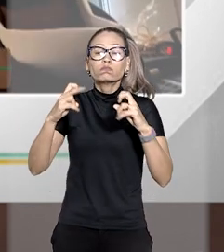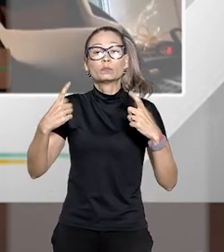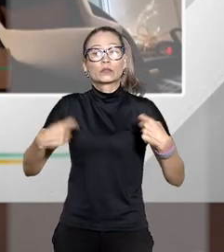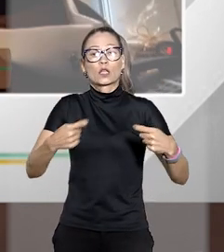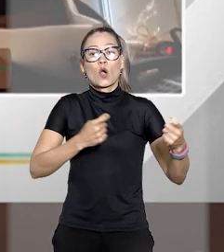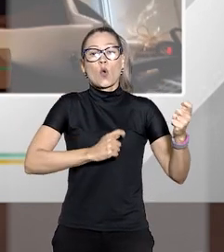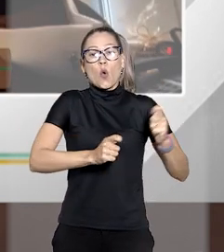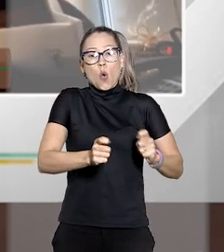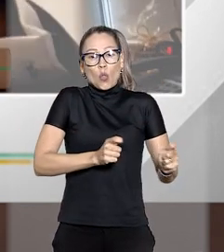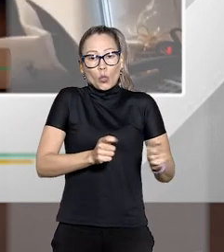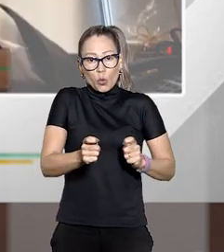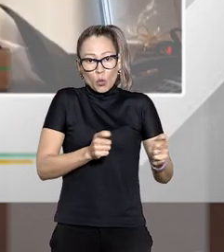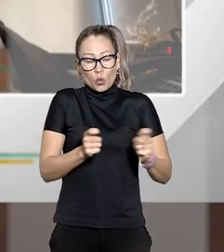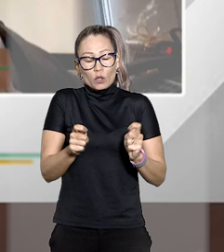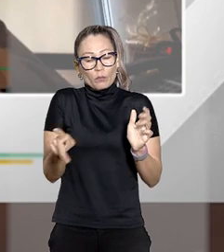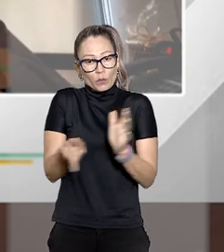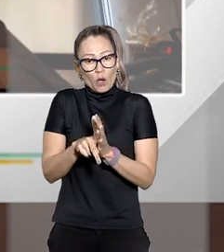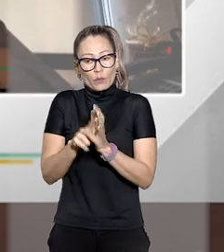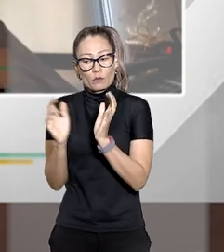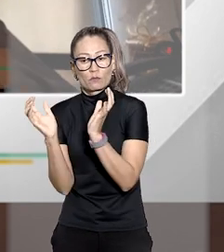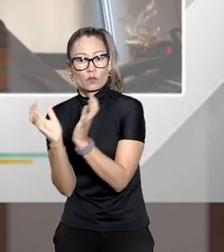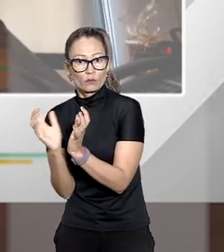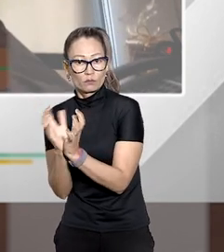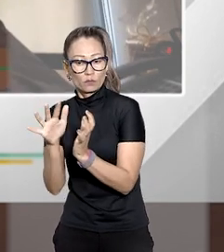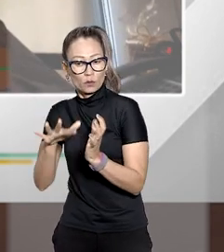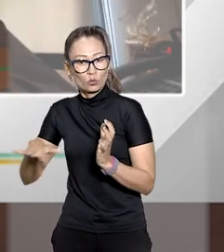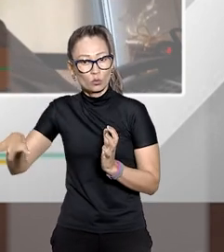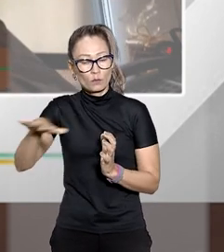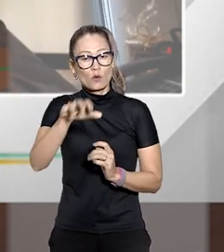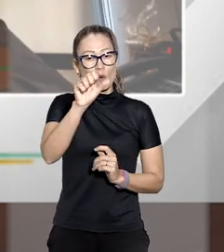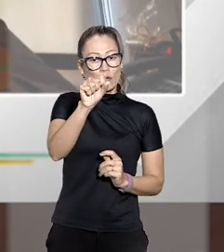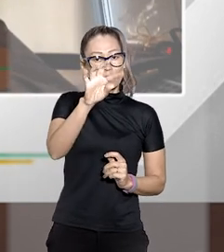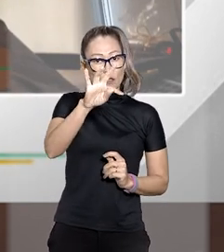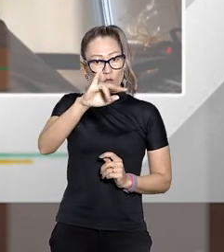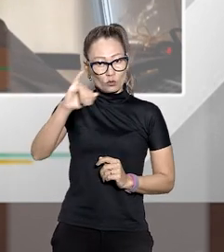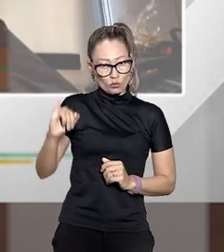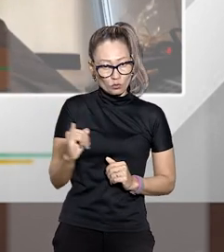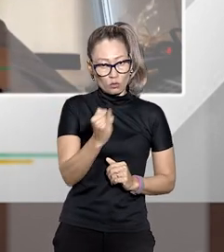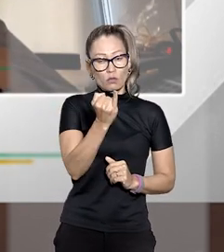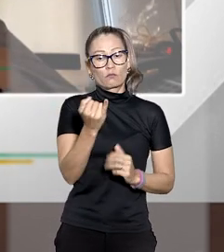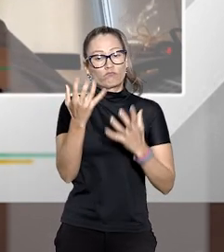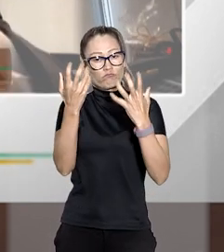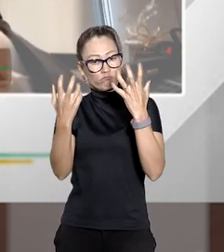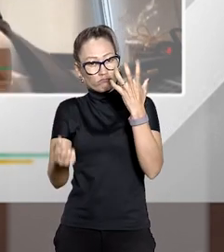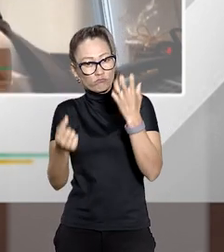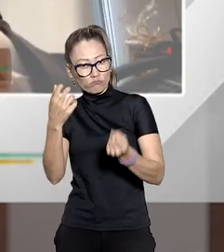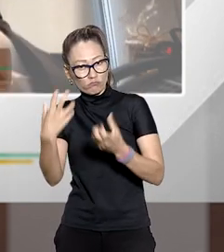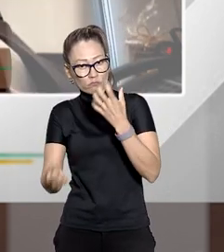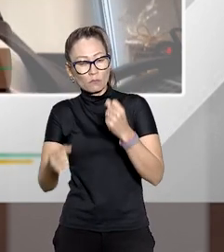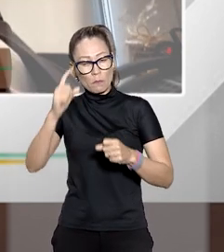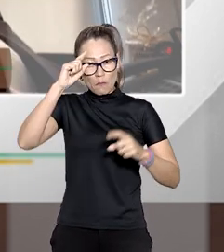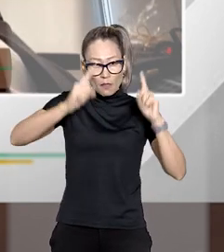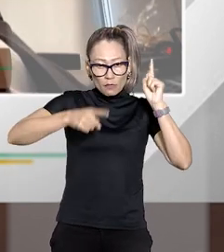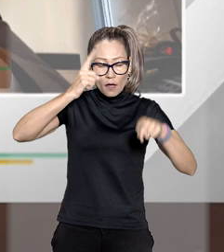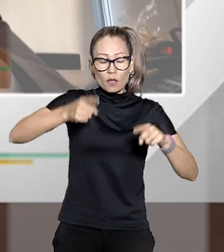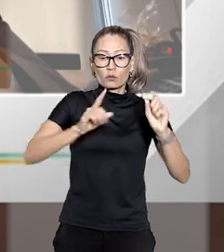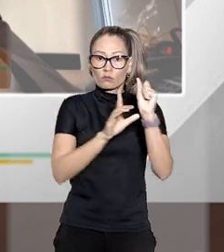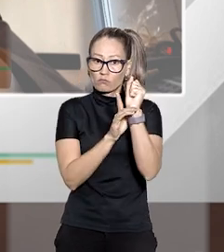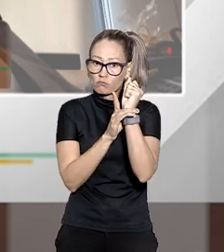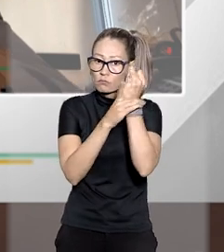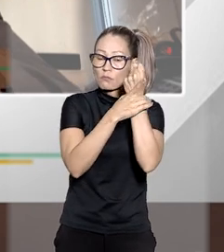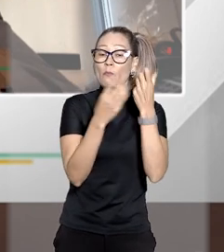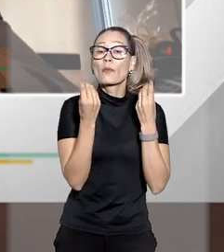de competência da própria turma então o STJ num primeiro momento admitiu o mandado de segurança